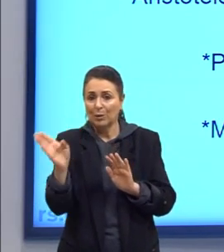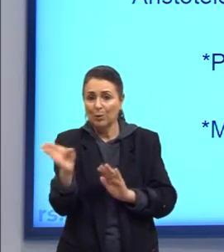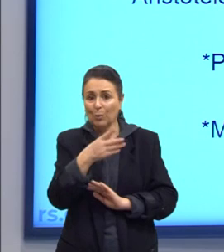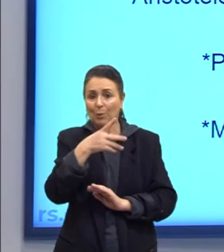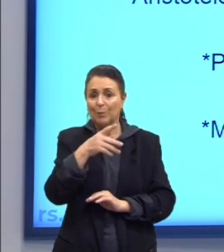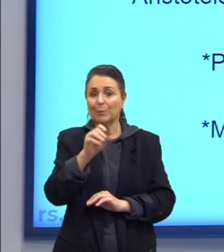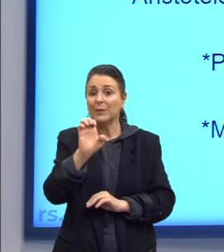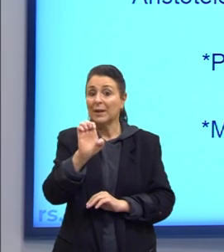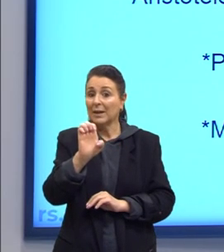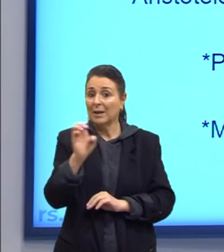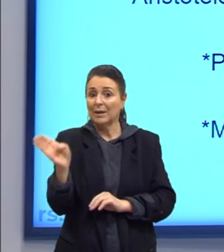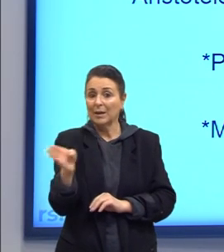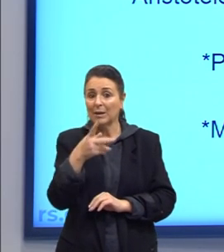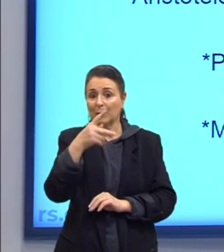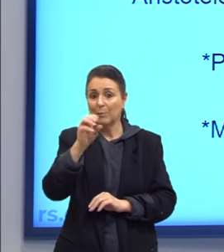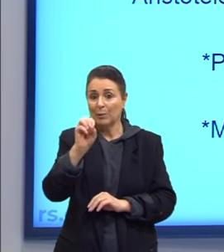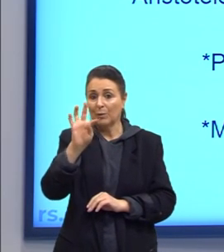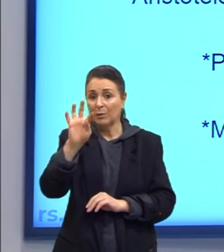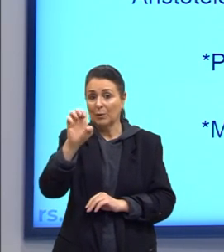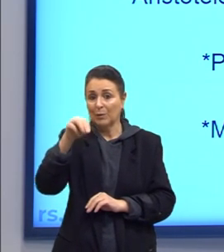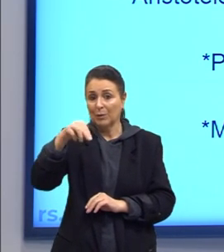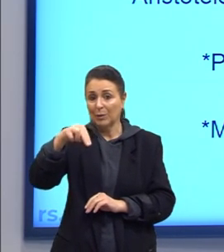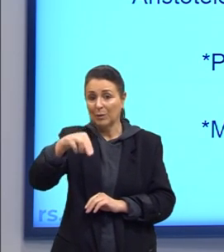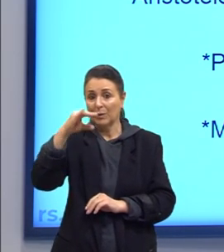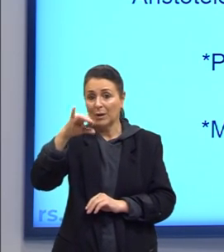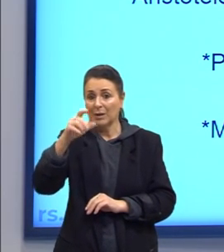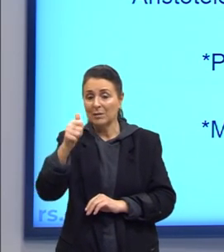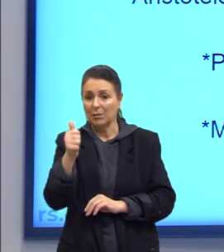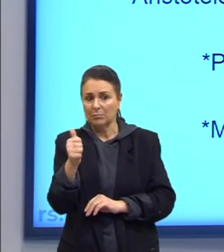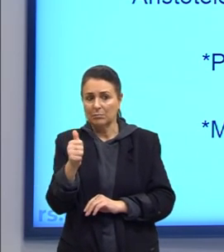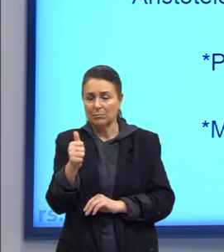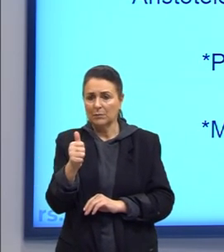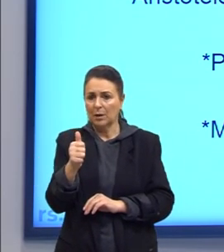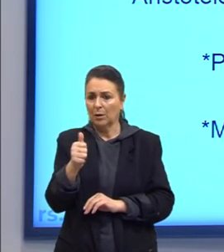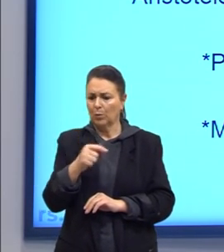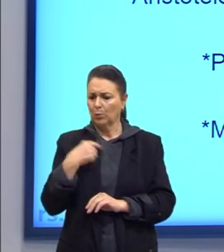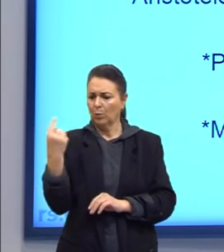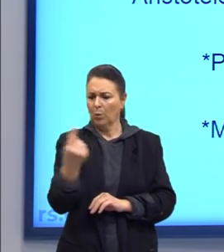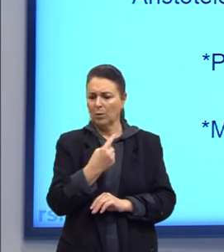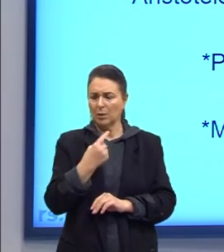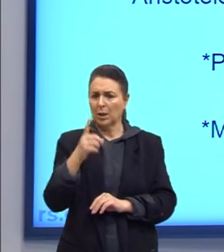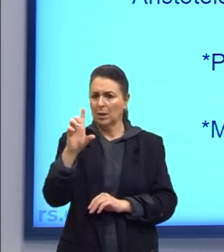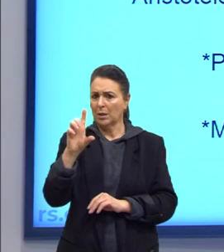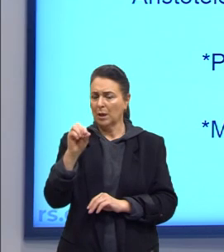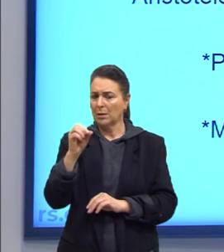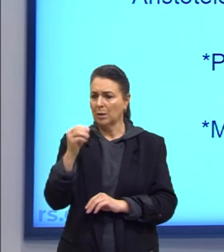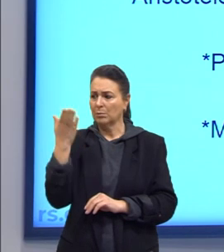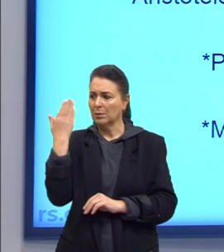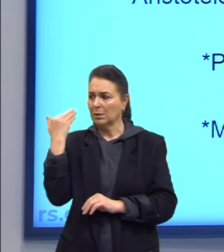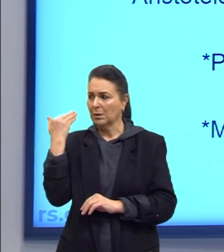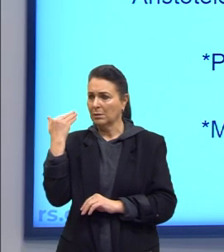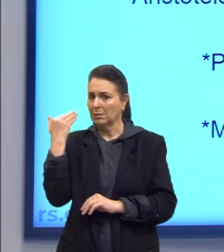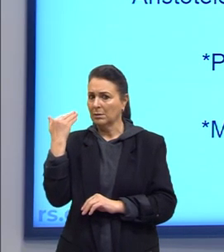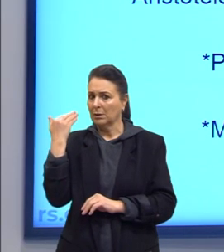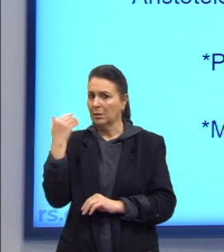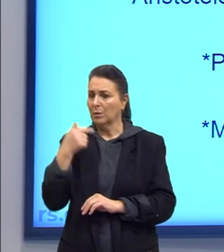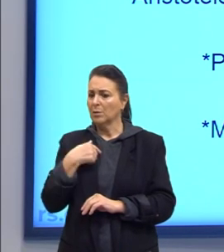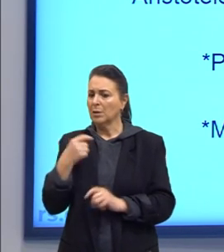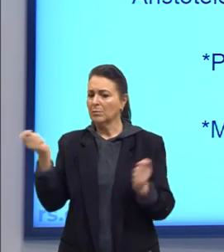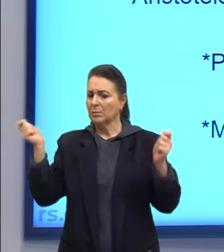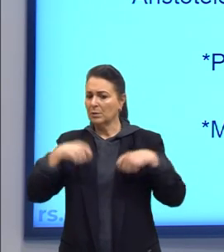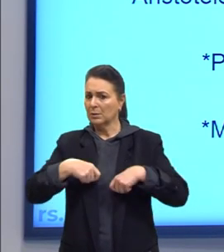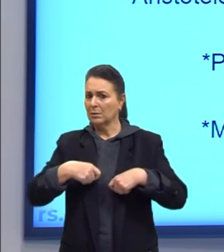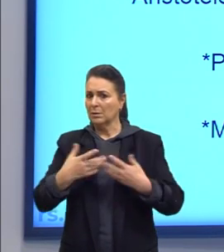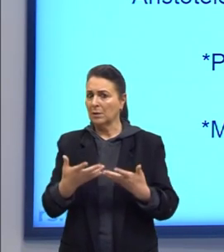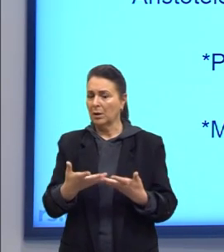potência de alguma coisa. O que nós éramos 10 anos atrás, 15 anos atrás, nós éramos potência do que somos hoje. Então